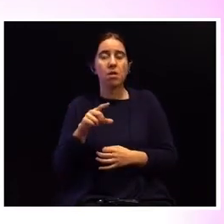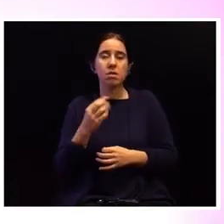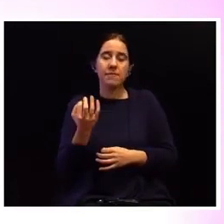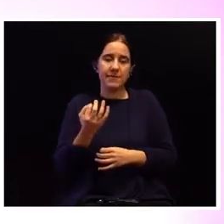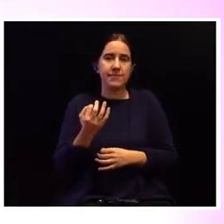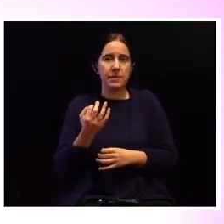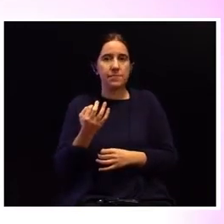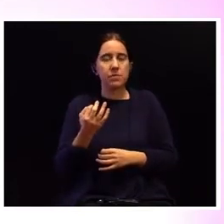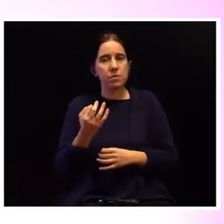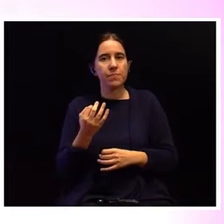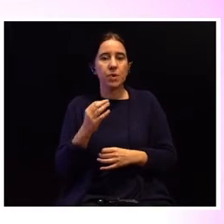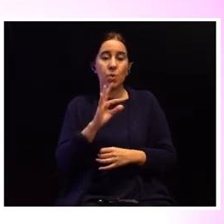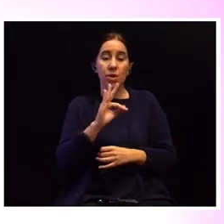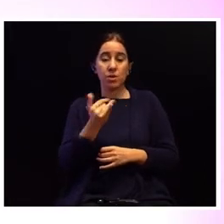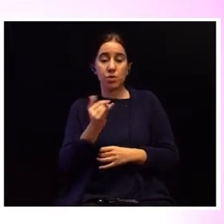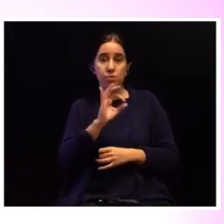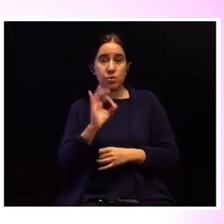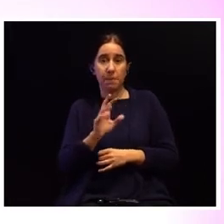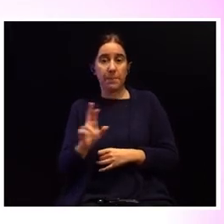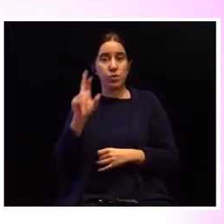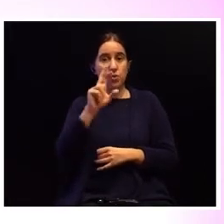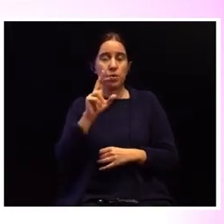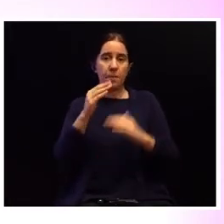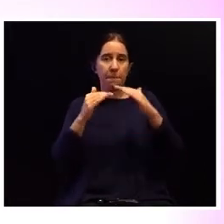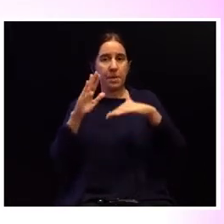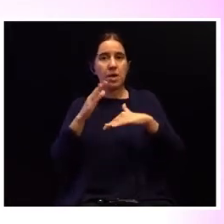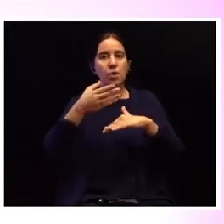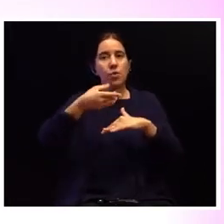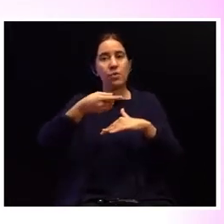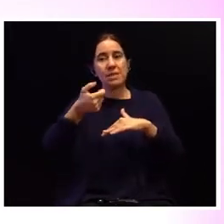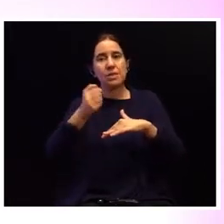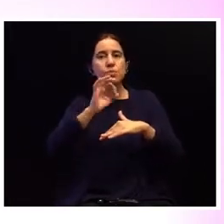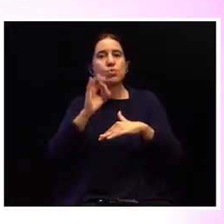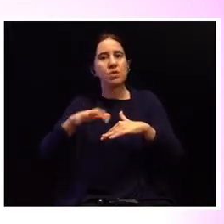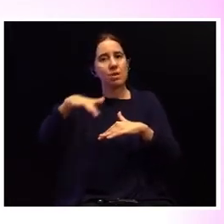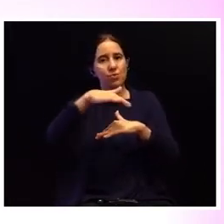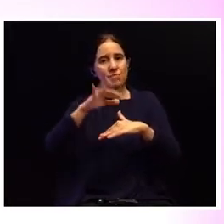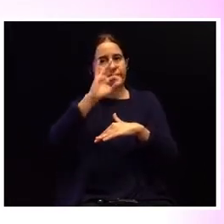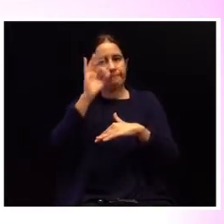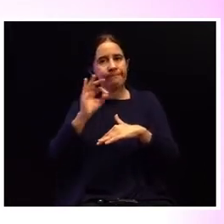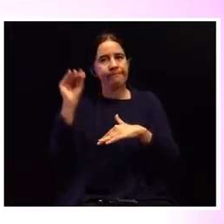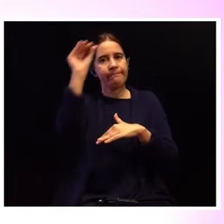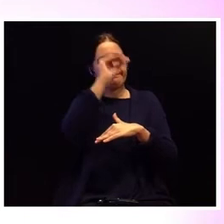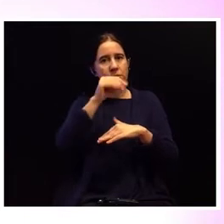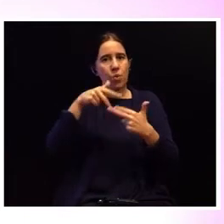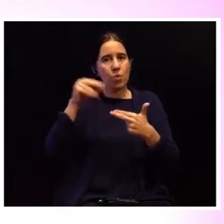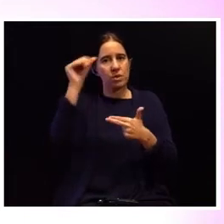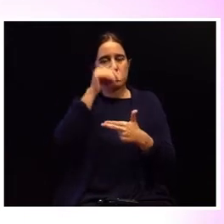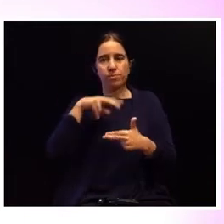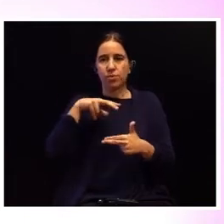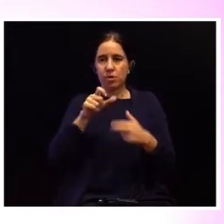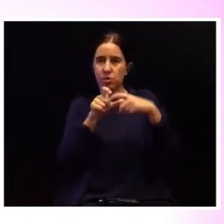realmente dos 42% à cobertura de 95% de conselhos de Portugal